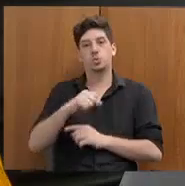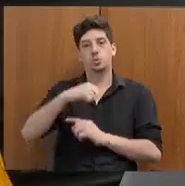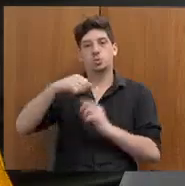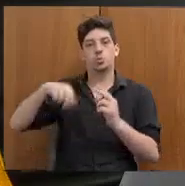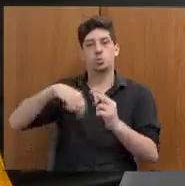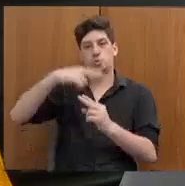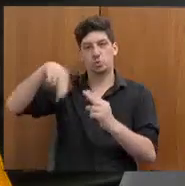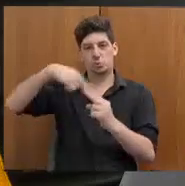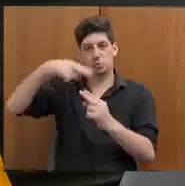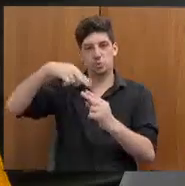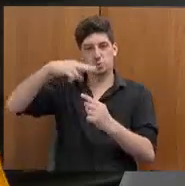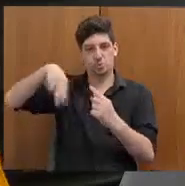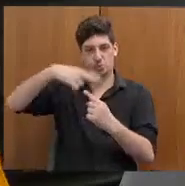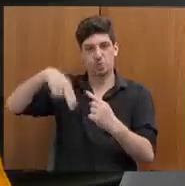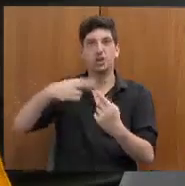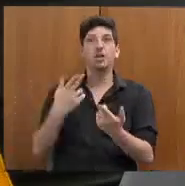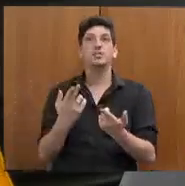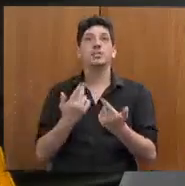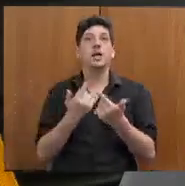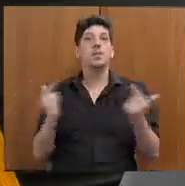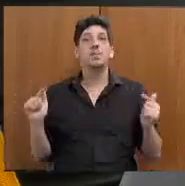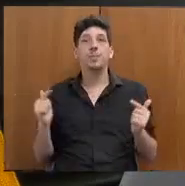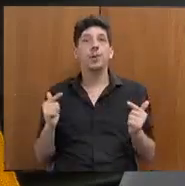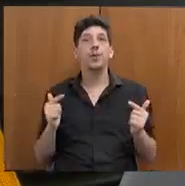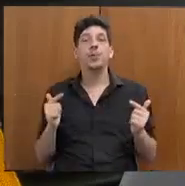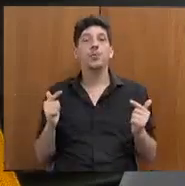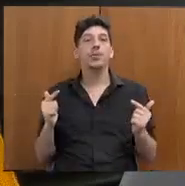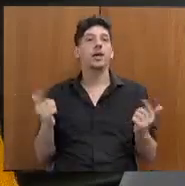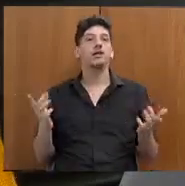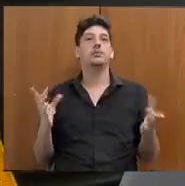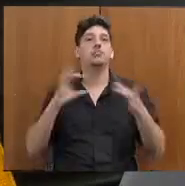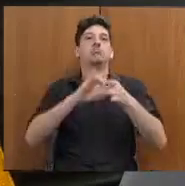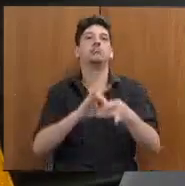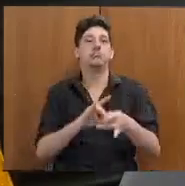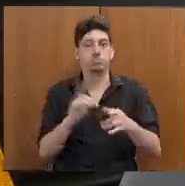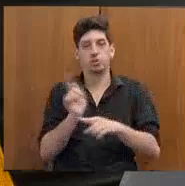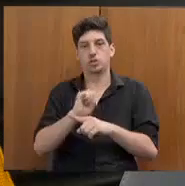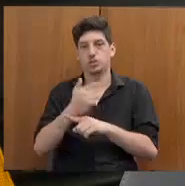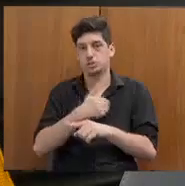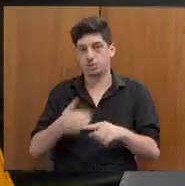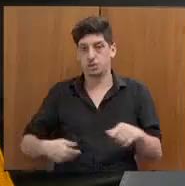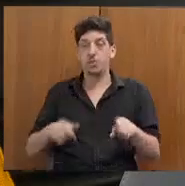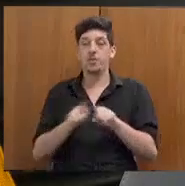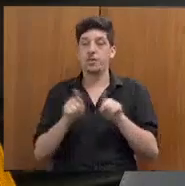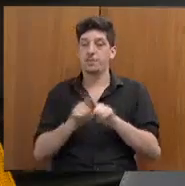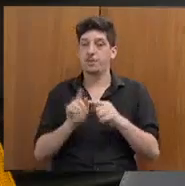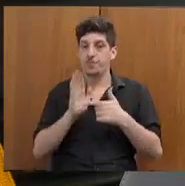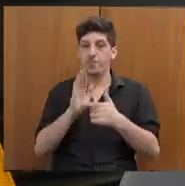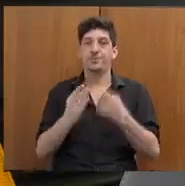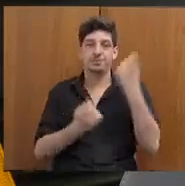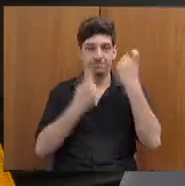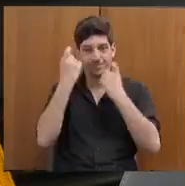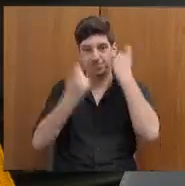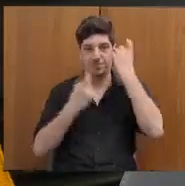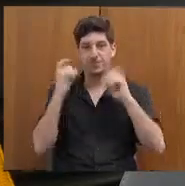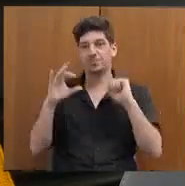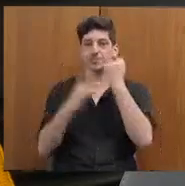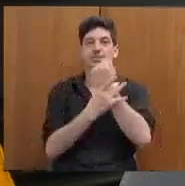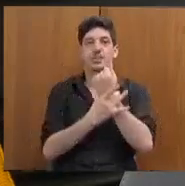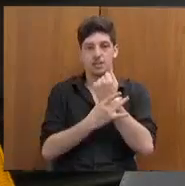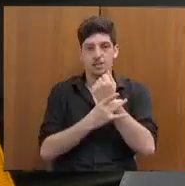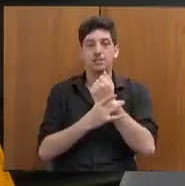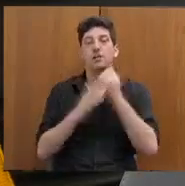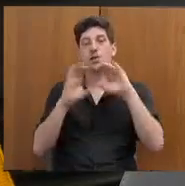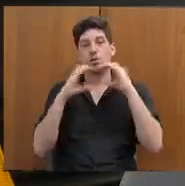subordinam o Conselho à gestão estadual. Eles também demonstraram preocupação com a garantia da